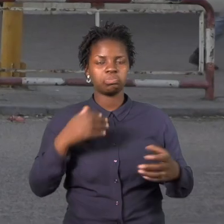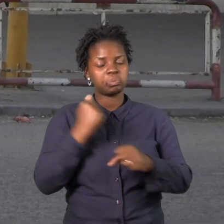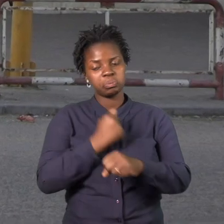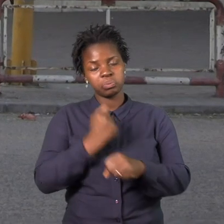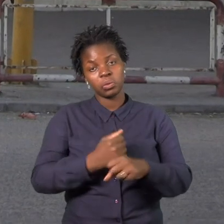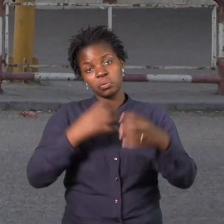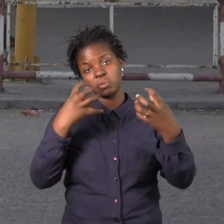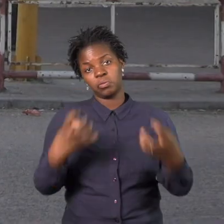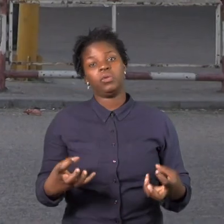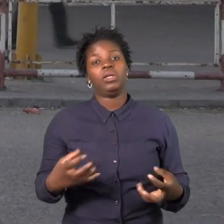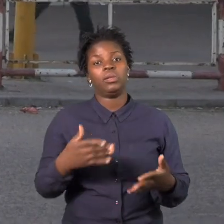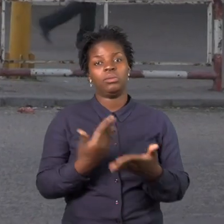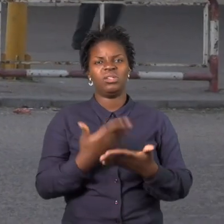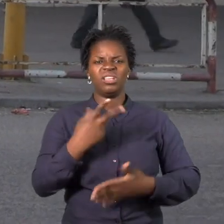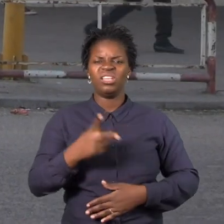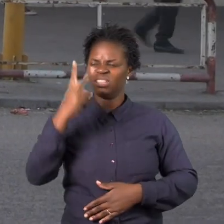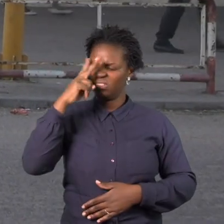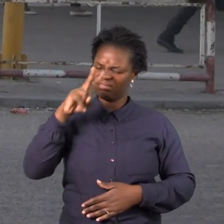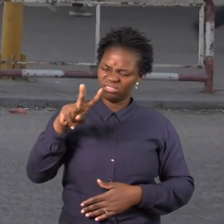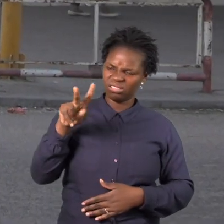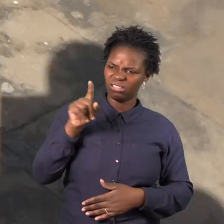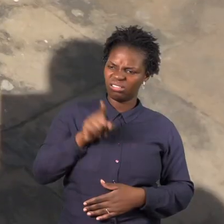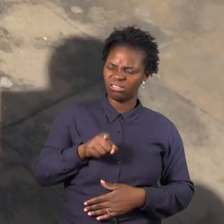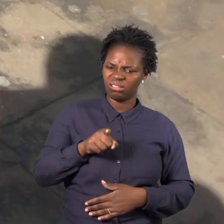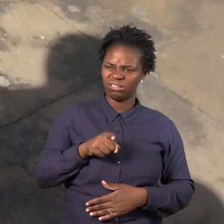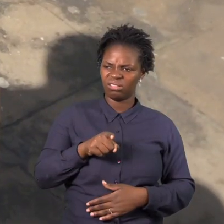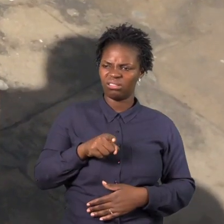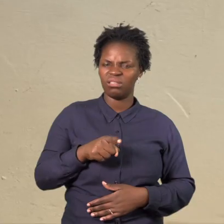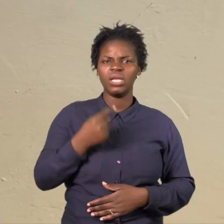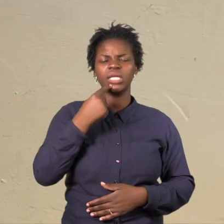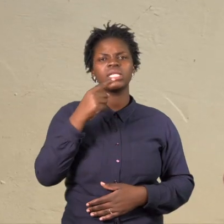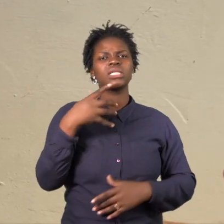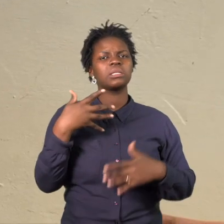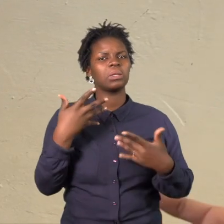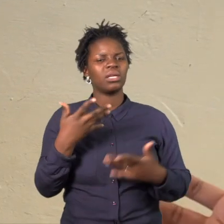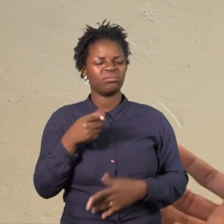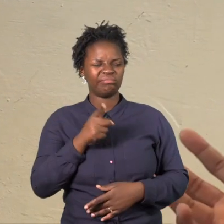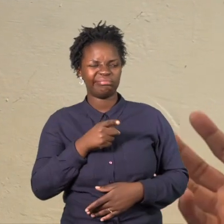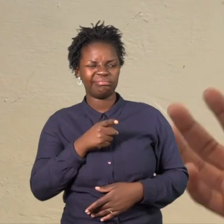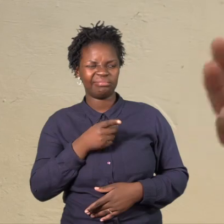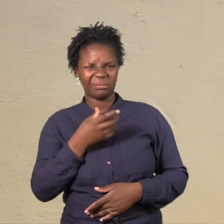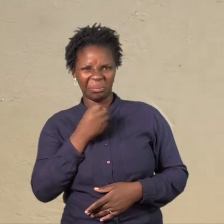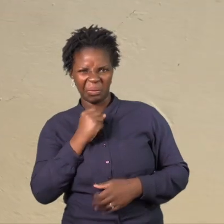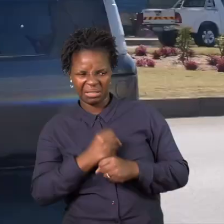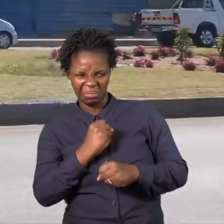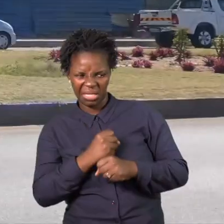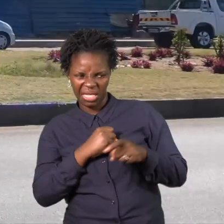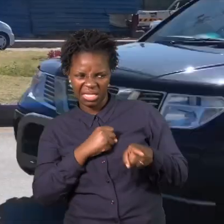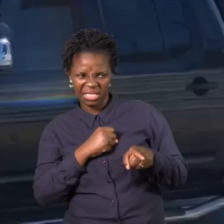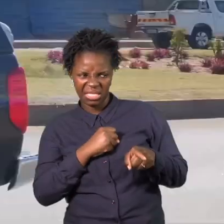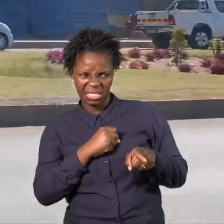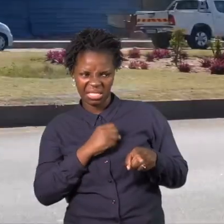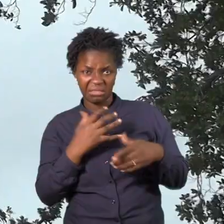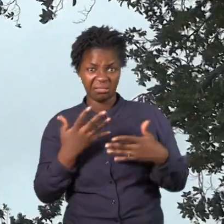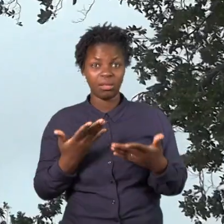Enquanto João enfrenta dificuldades para aceder ao mercado de trabalho, Otávio e Jonas vêm-se impedidos de exercer as mesmas funções que